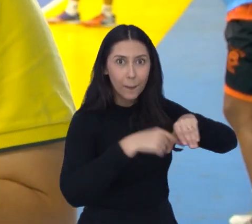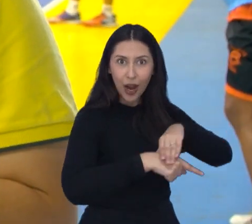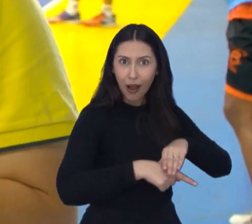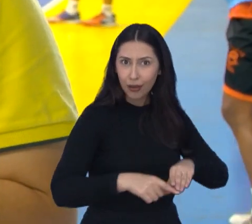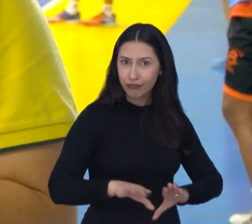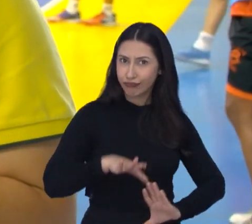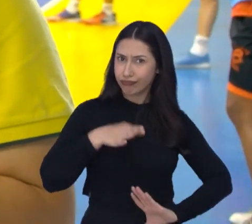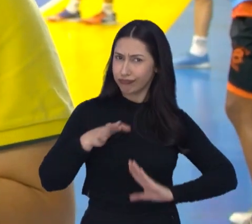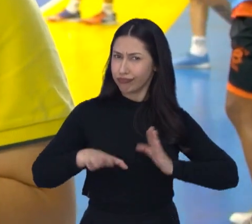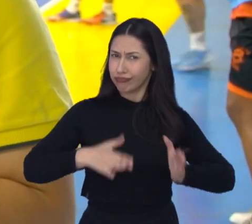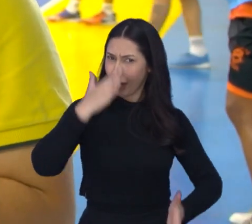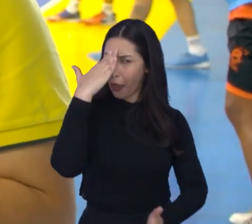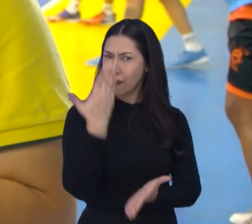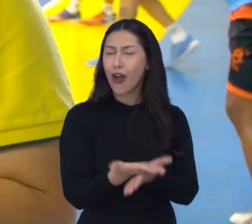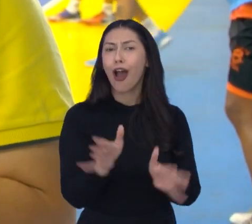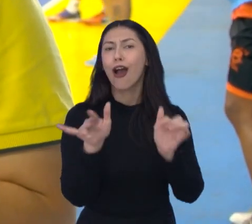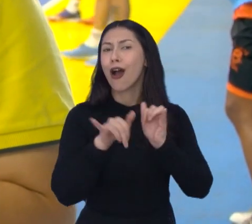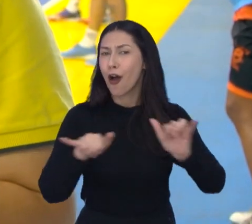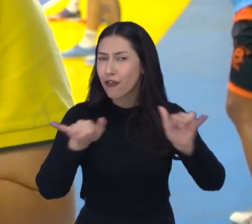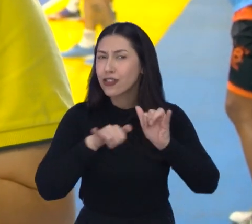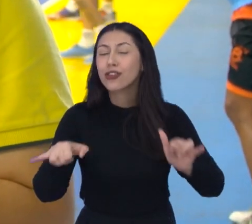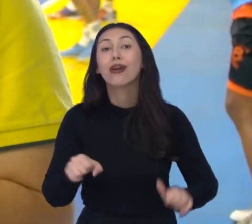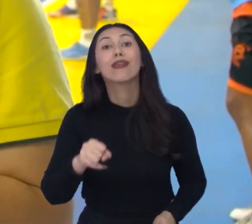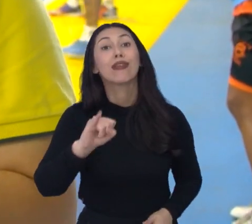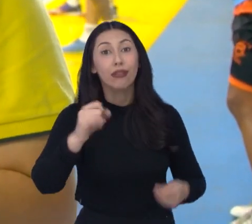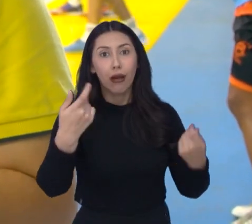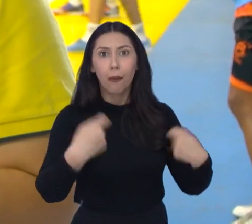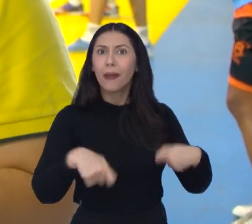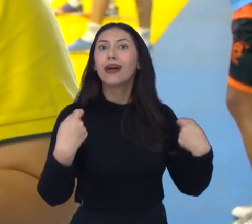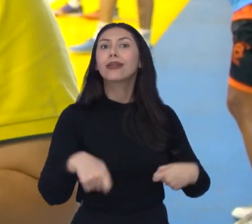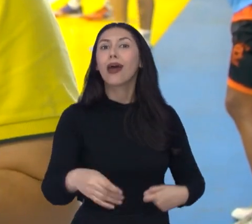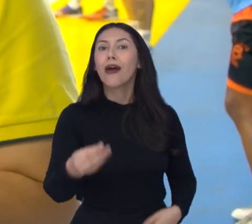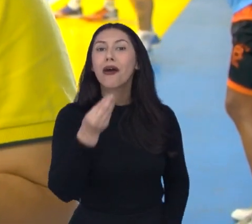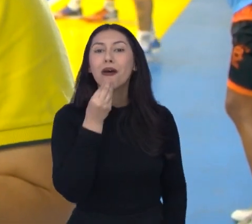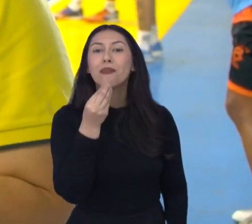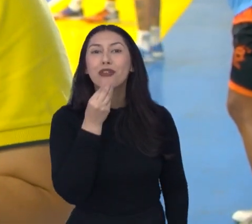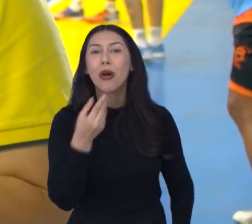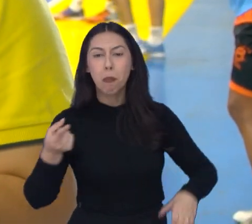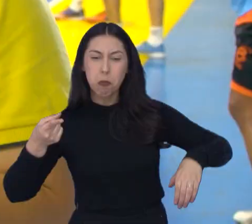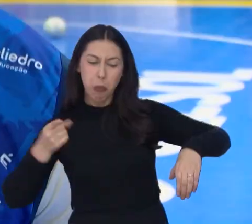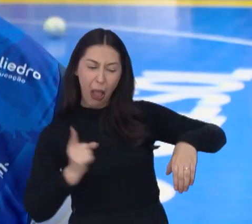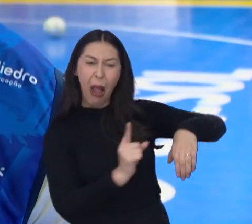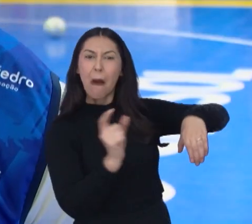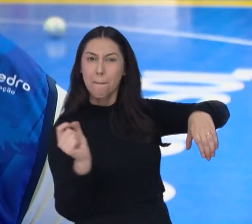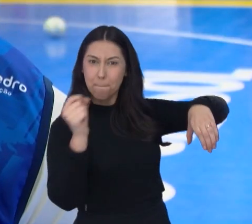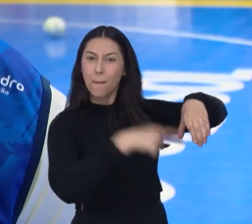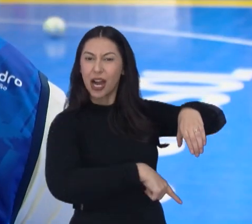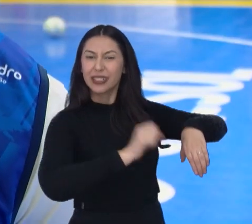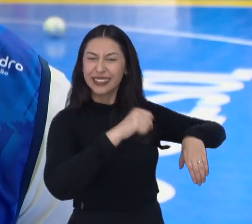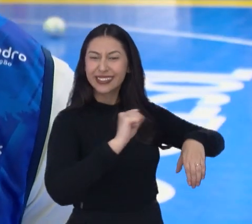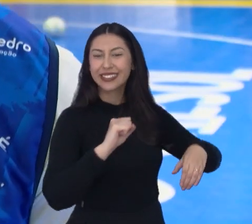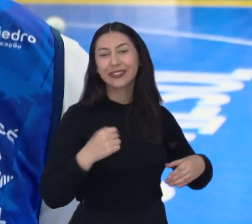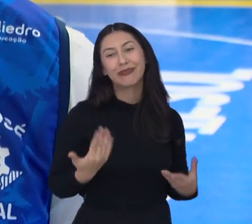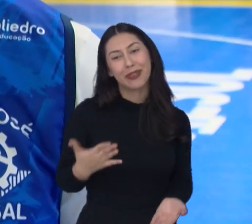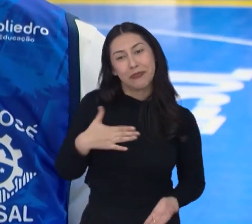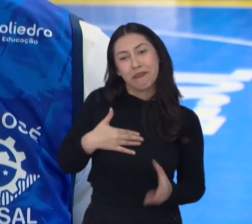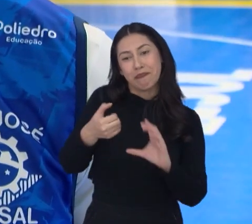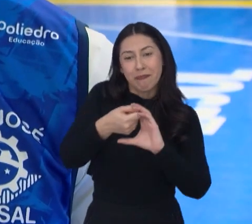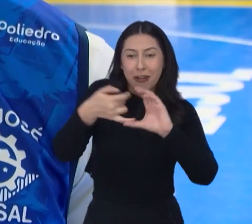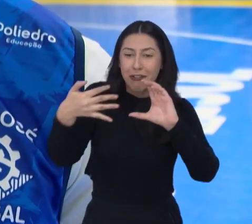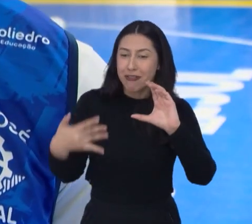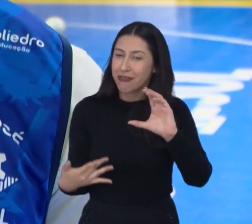já avisou os companheiros e o técnico que se precisar e se der algum espaço, ele vai para o ataque. É uma característica minha,